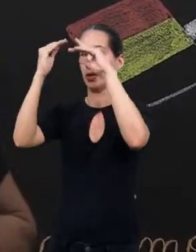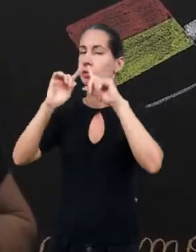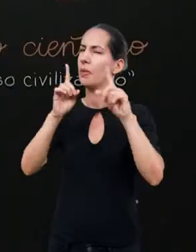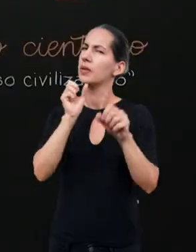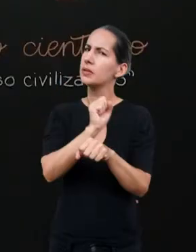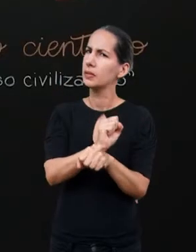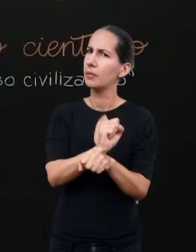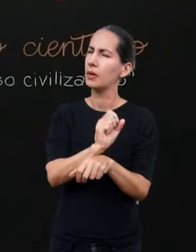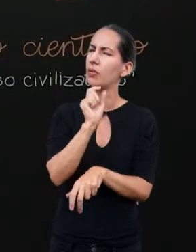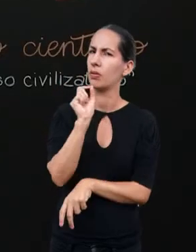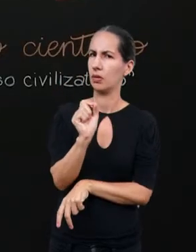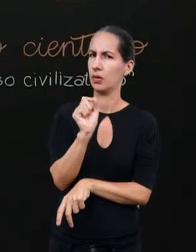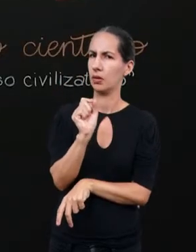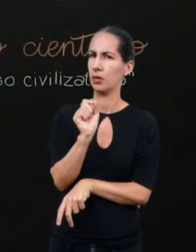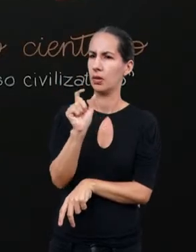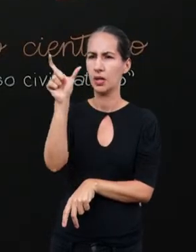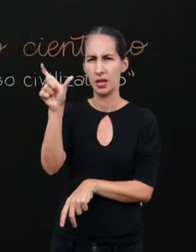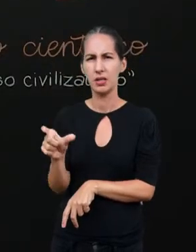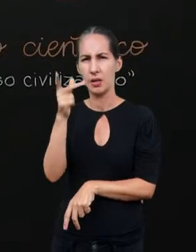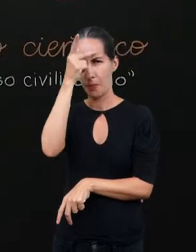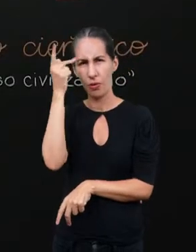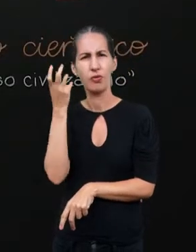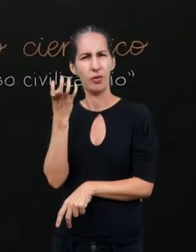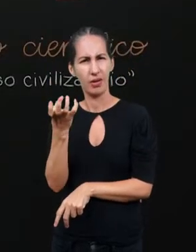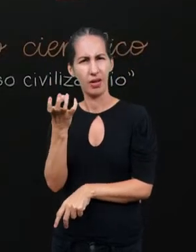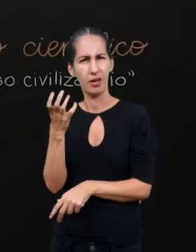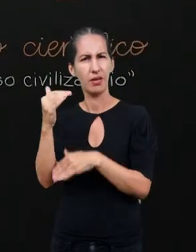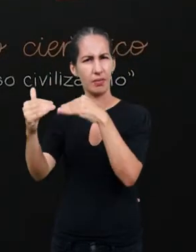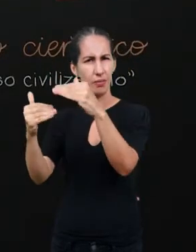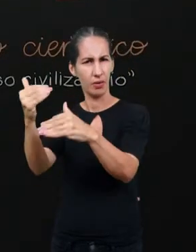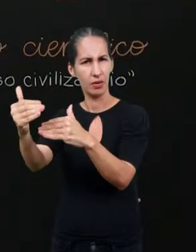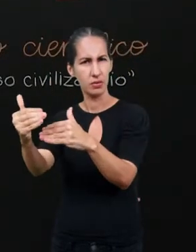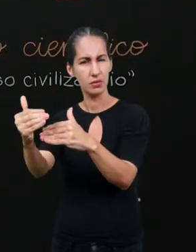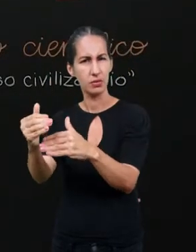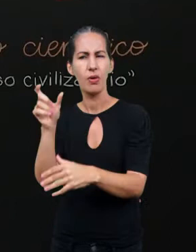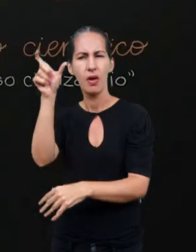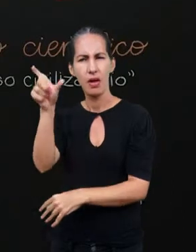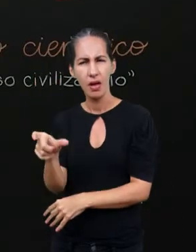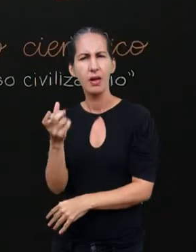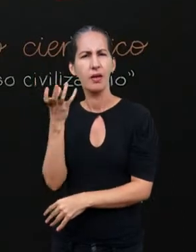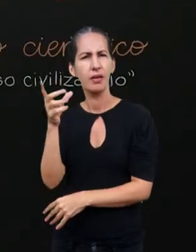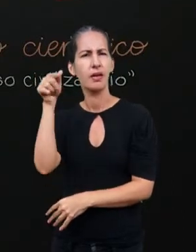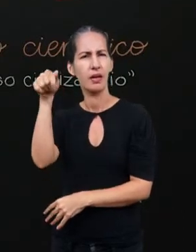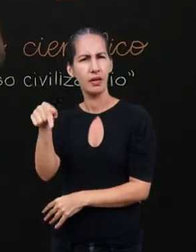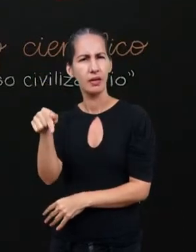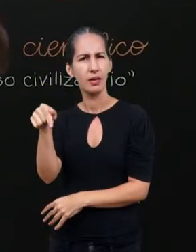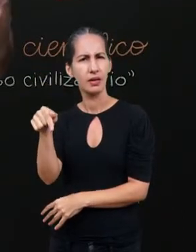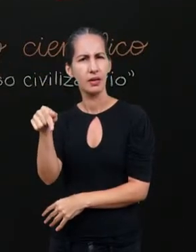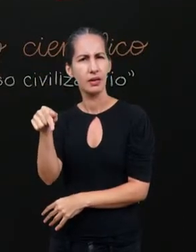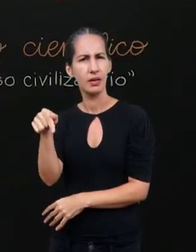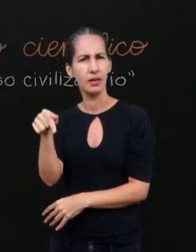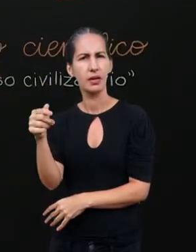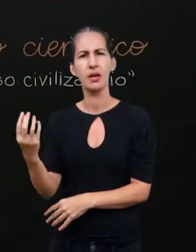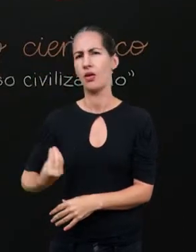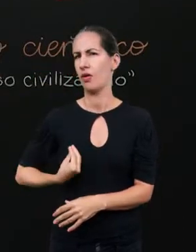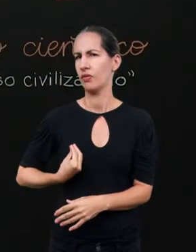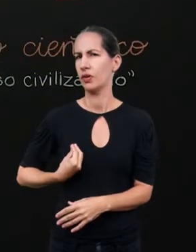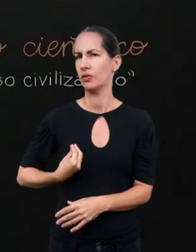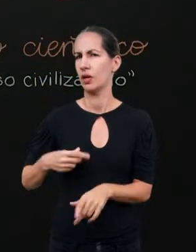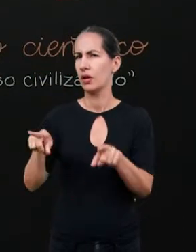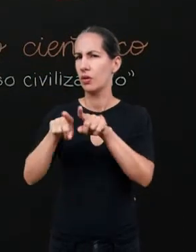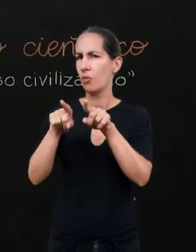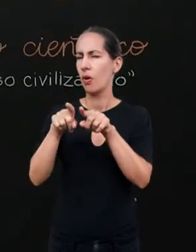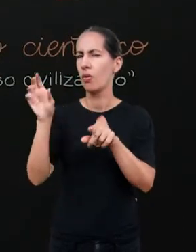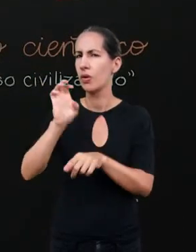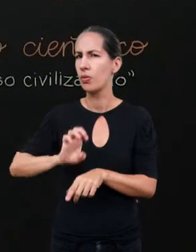espera. Esses povos querem o progresso? Esses povos querem o modo de vida europeu?